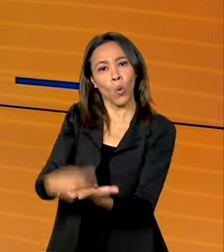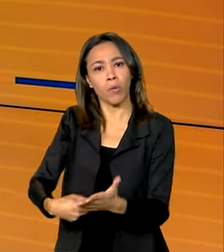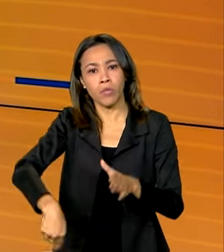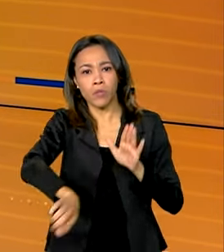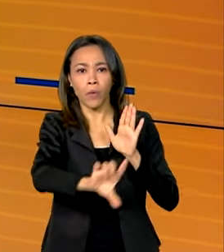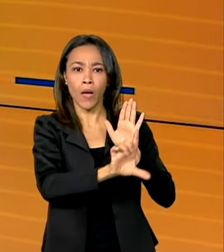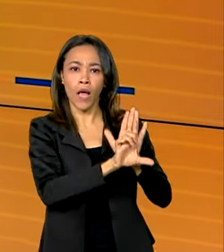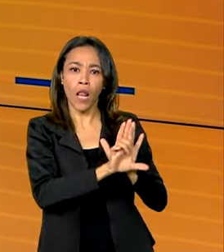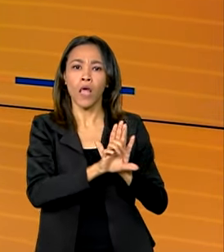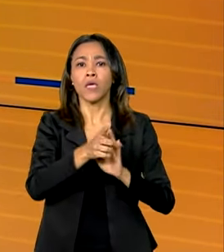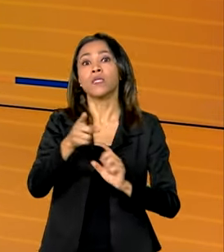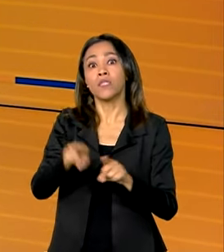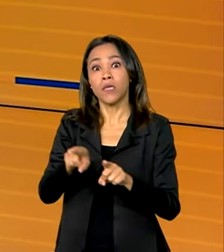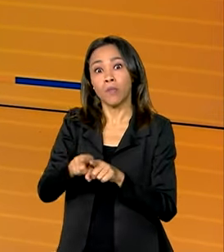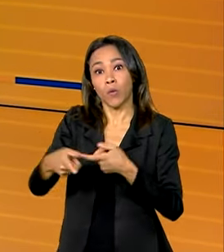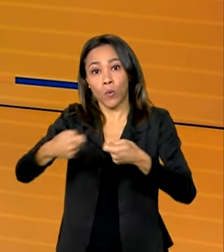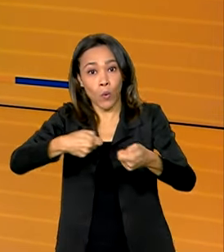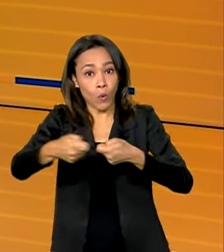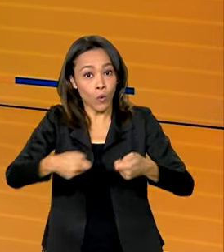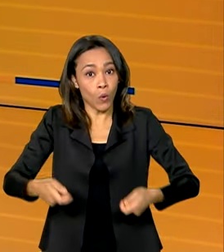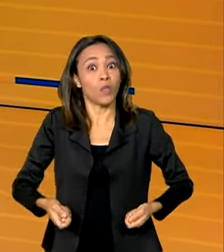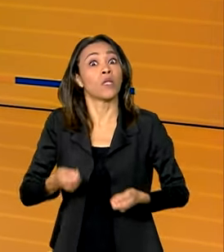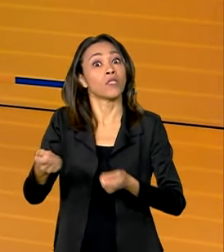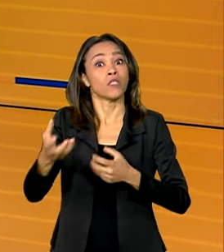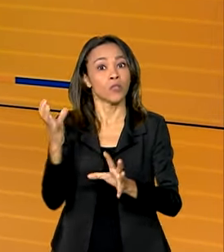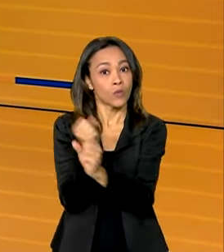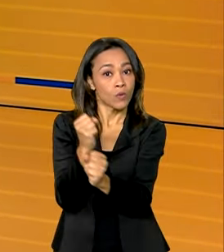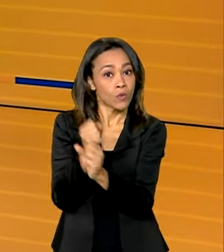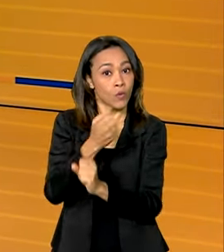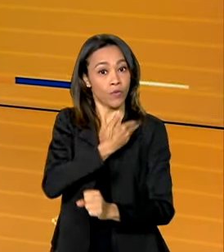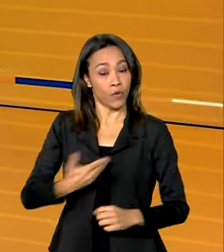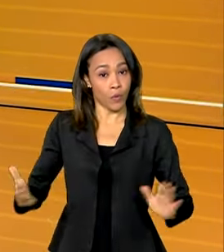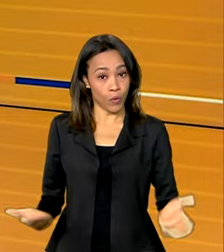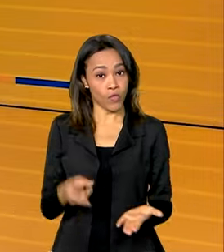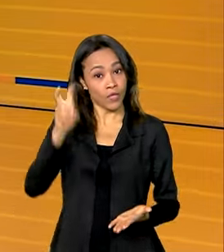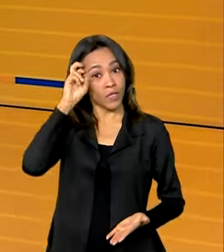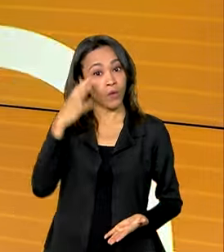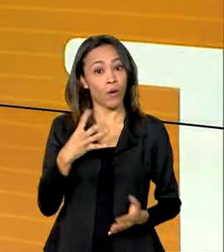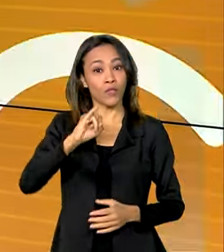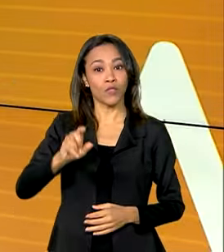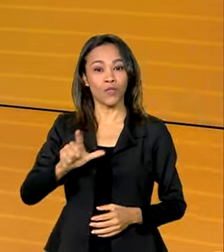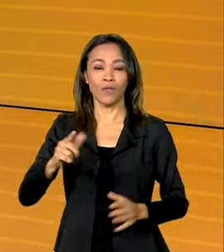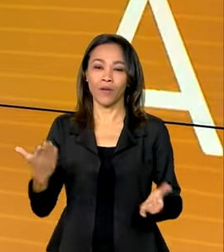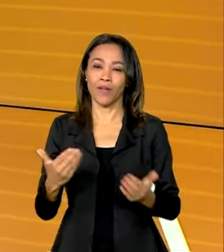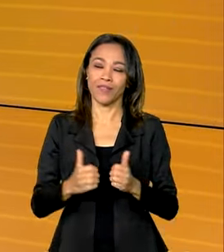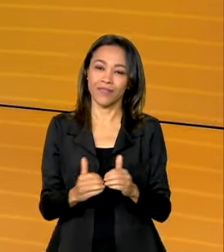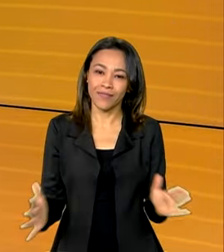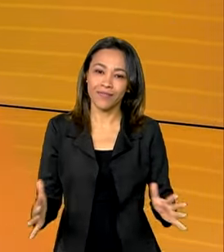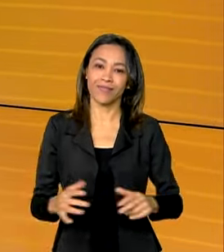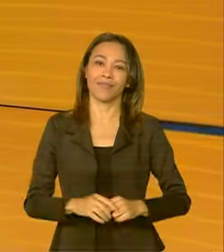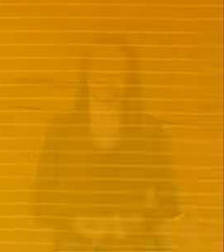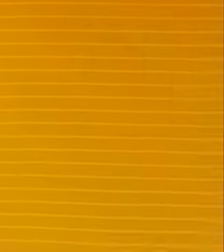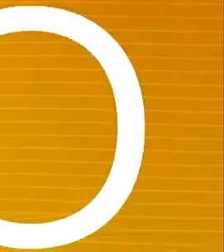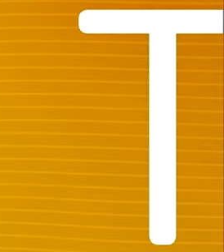e regulação das contas públicas. Quinta-feira, 4 de julho, o Brasil em Dia começa agora.